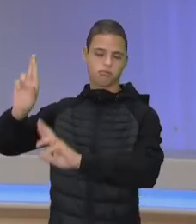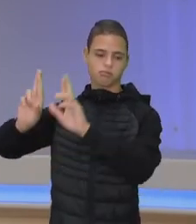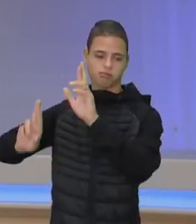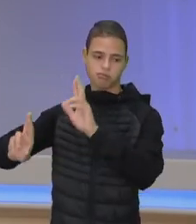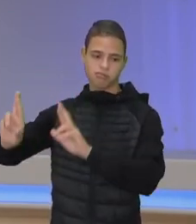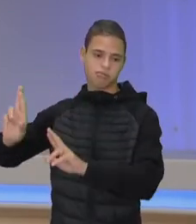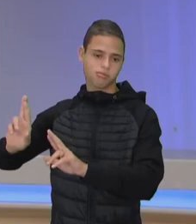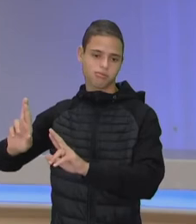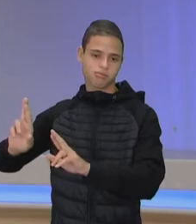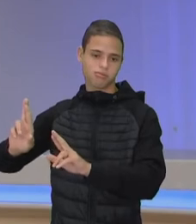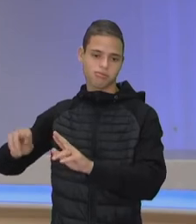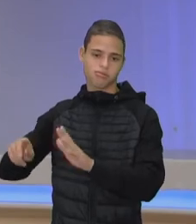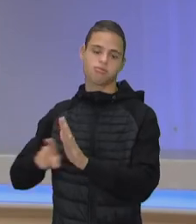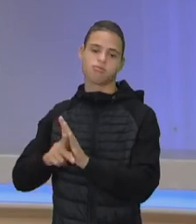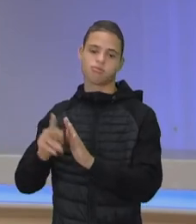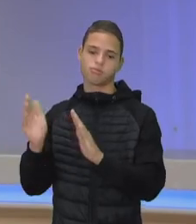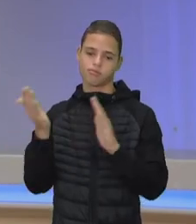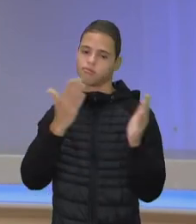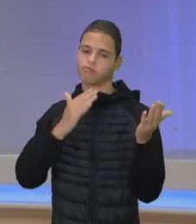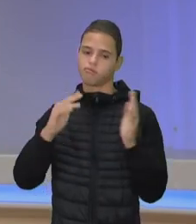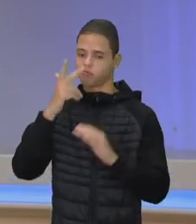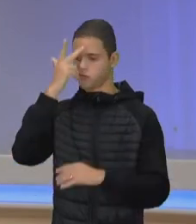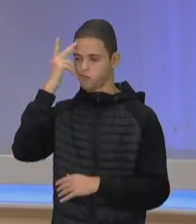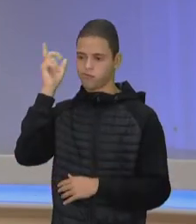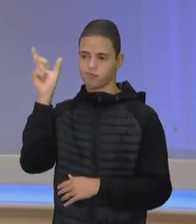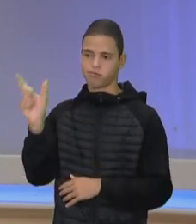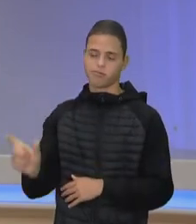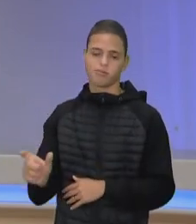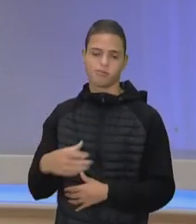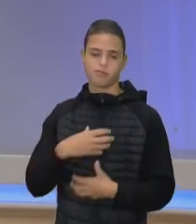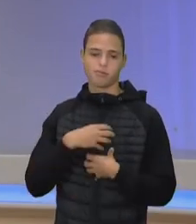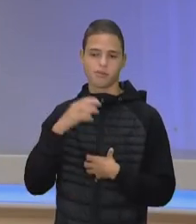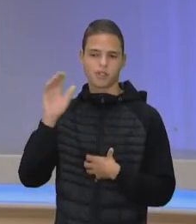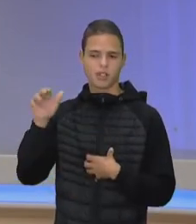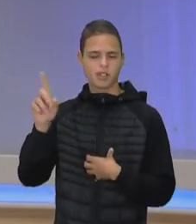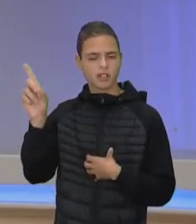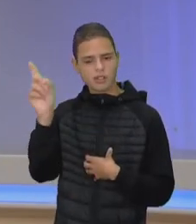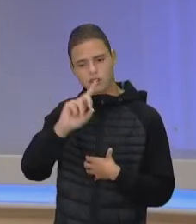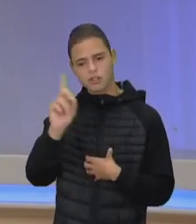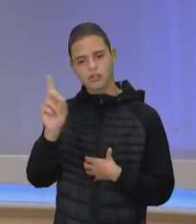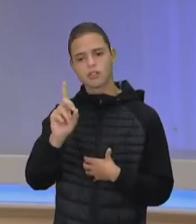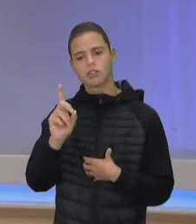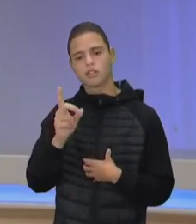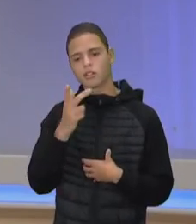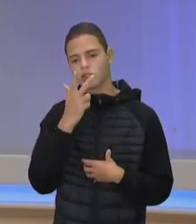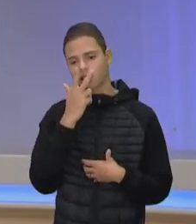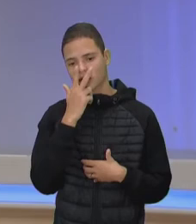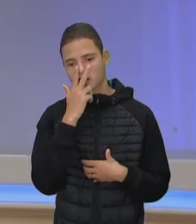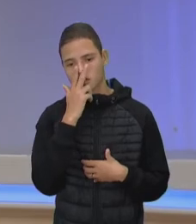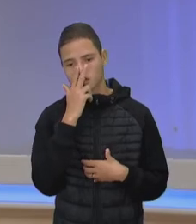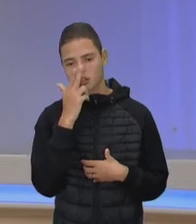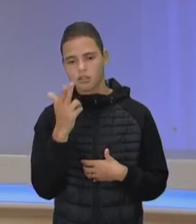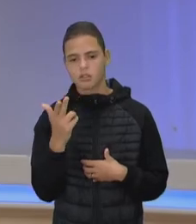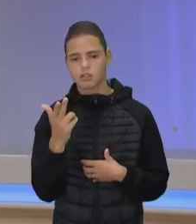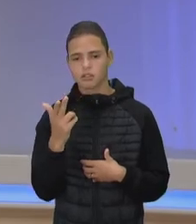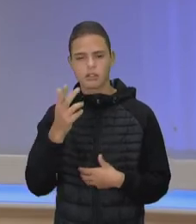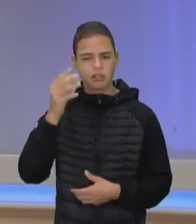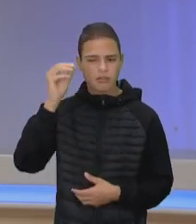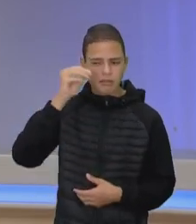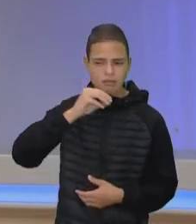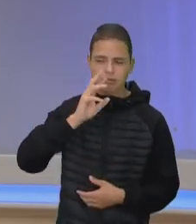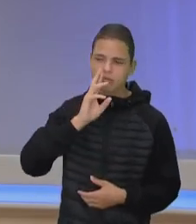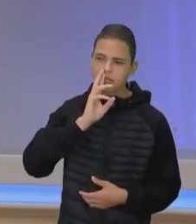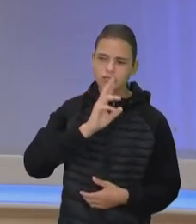pela própria natureza dessas pessoas, né? Não, isso daí parece ser algo frágil,